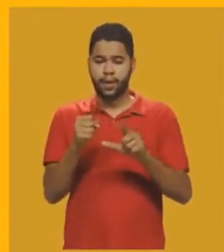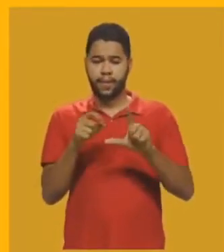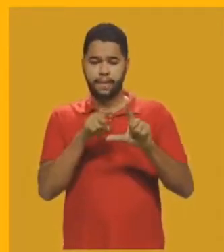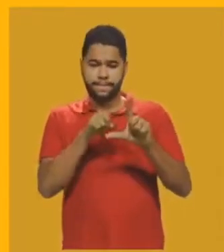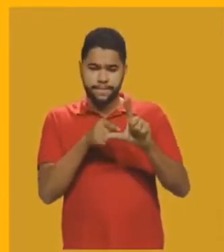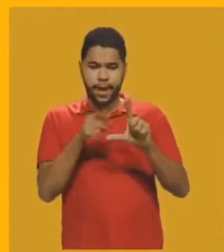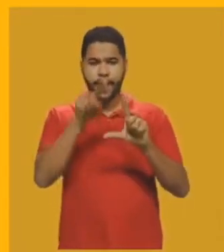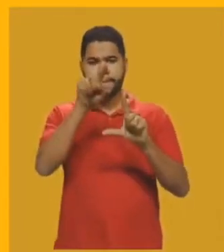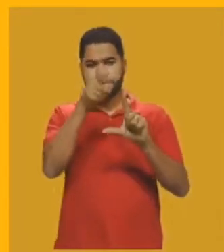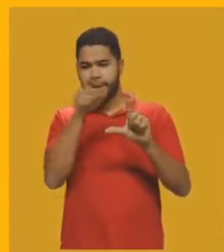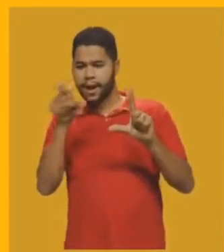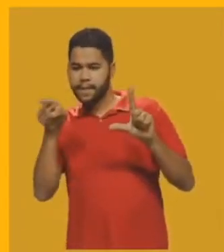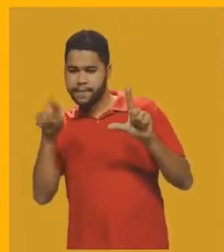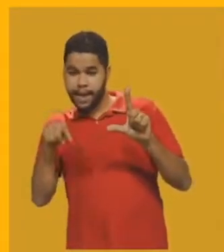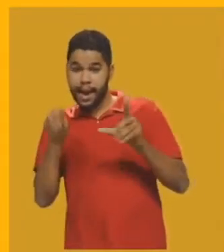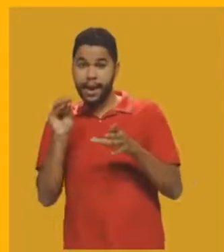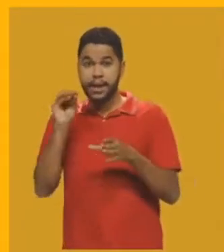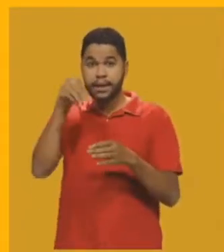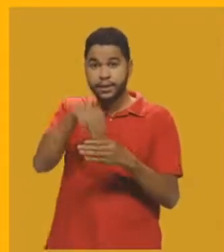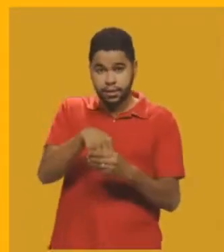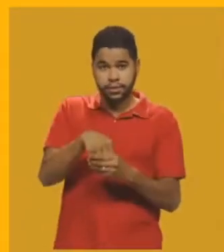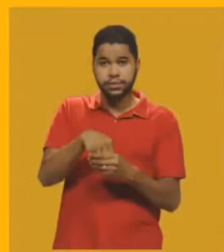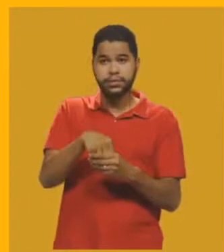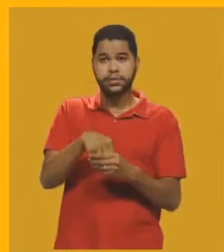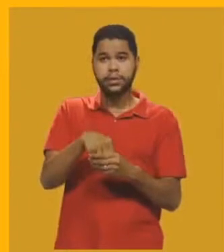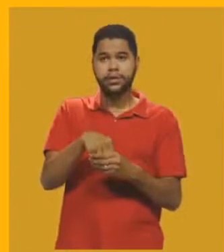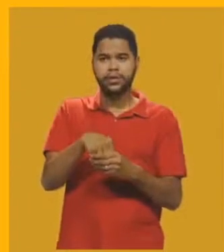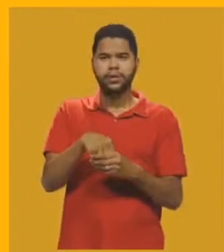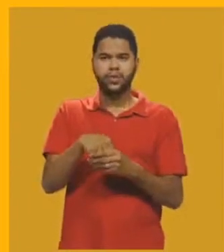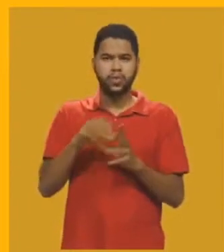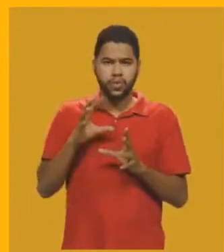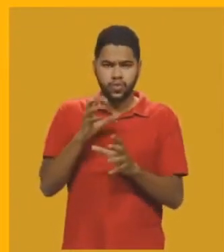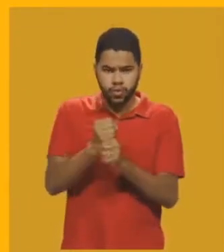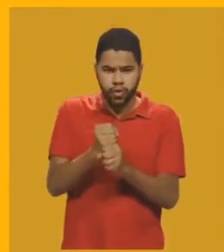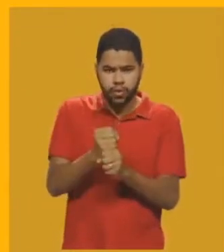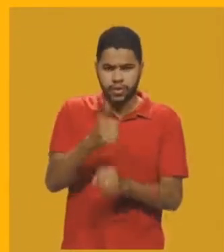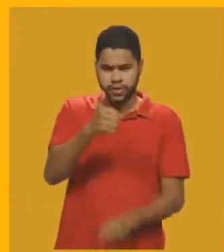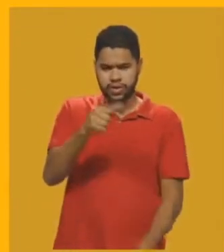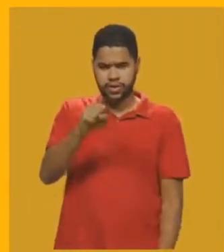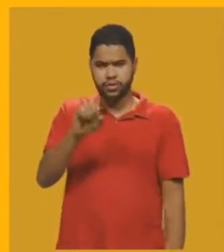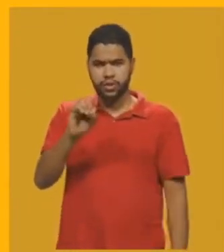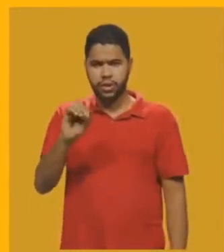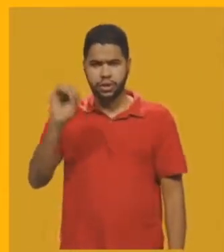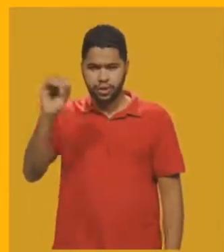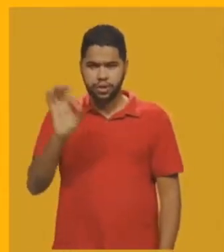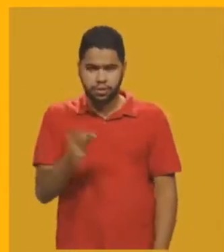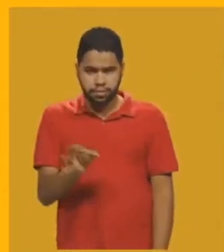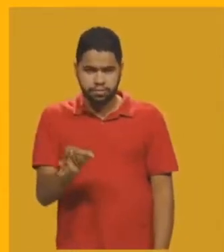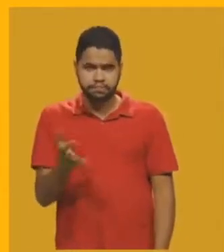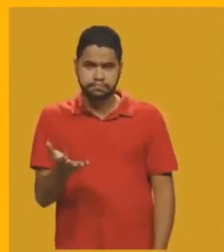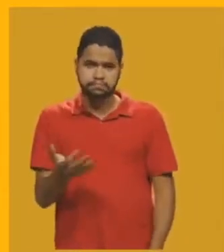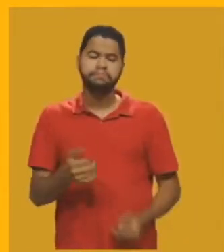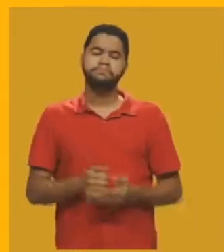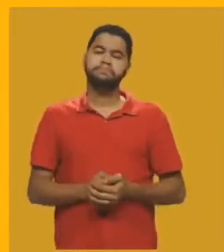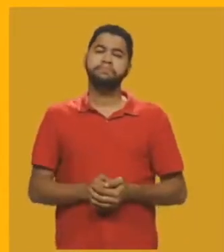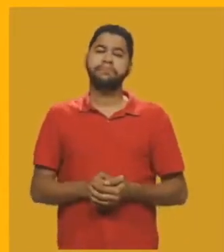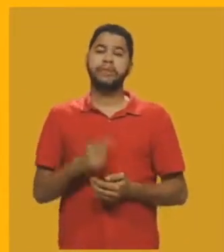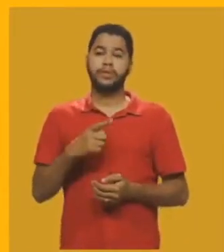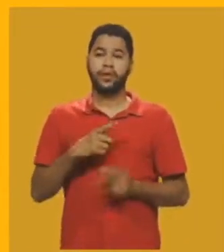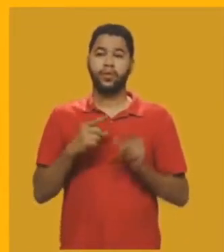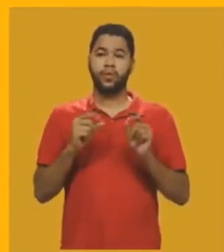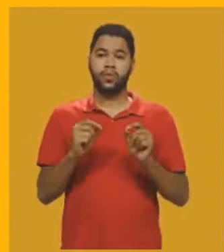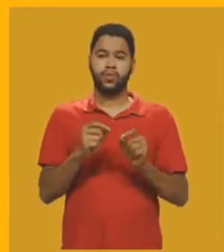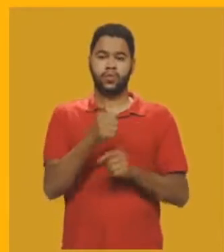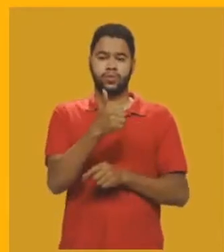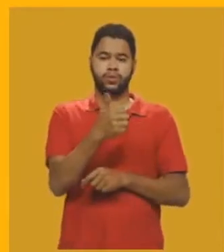internos do triângulo, não tem que somar 180 graus? Então, se eu pegar